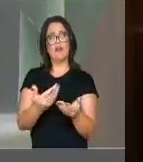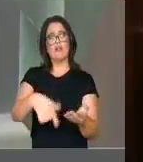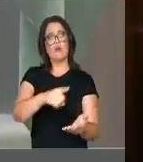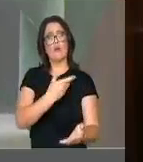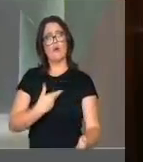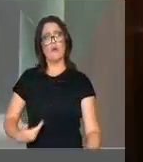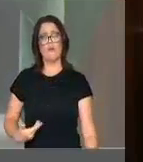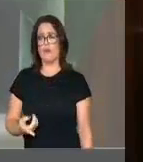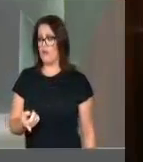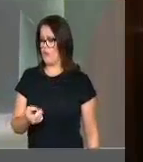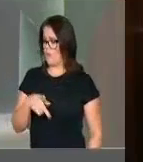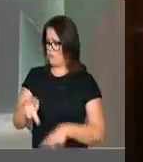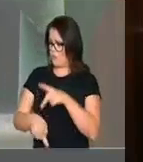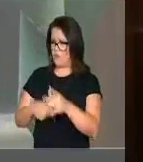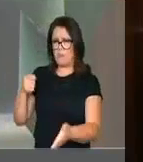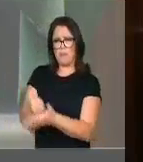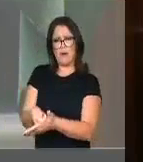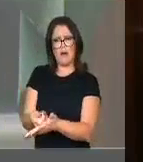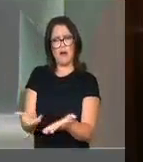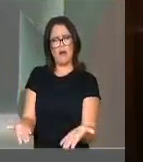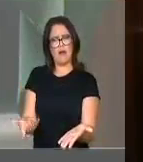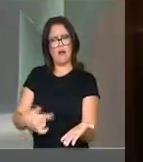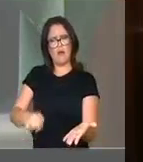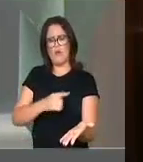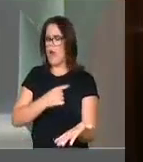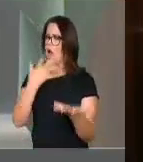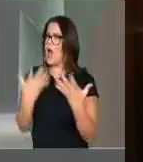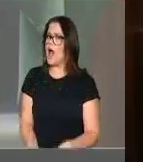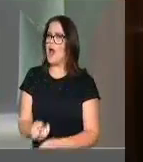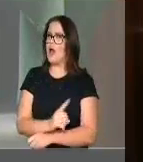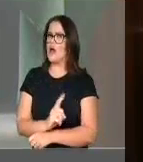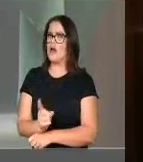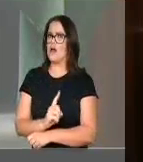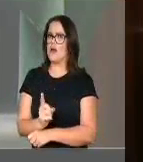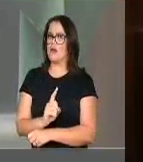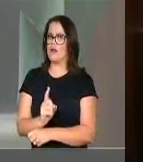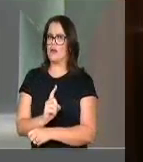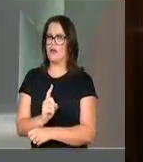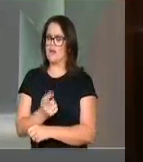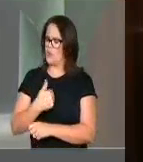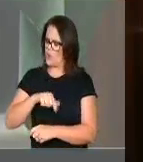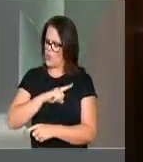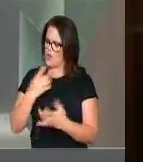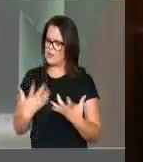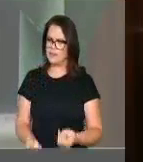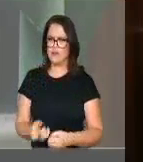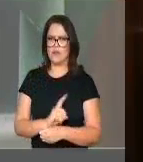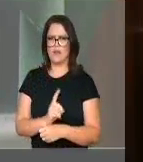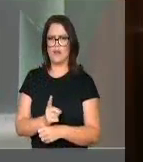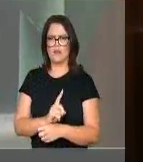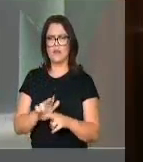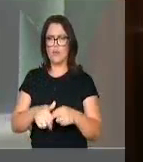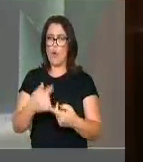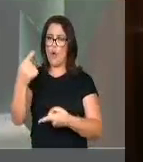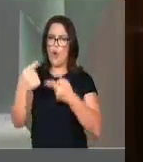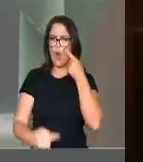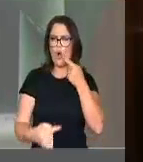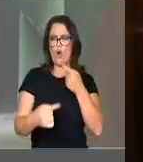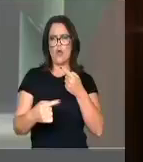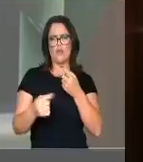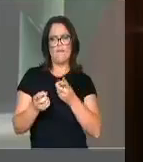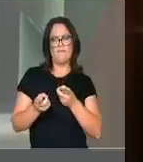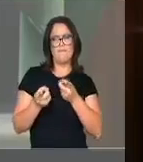tesouro, para o povo. Por isso que a gente não vai permitir aceitar. Eu quero, não apenas contra a